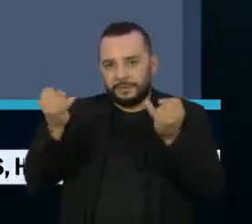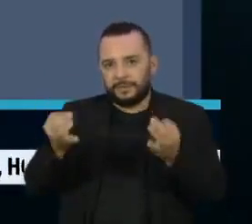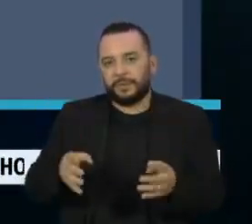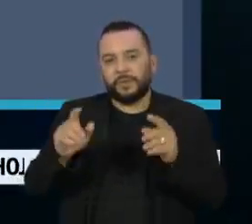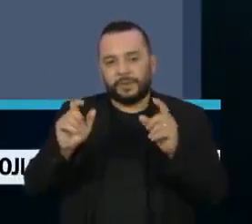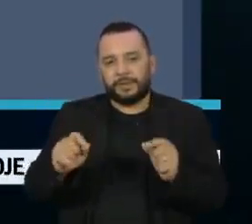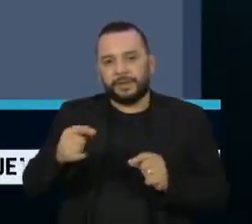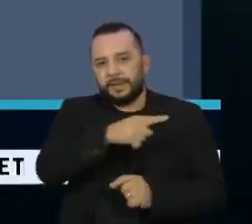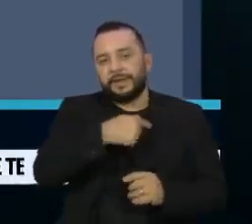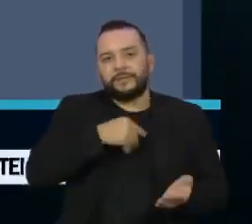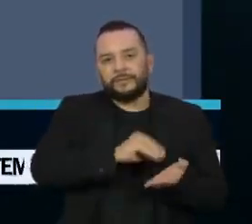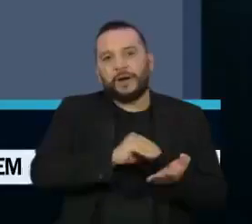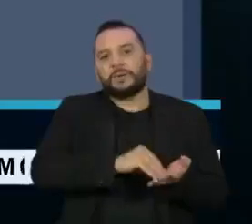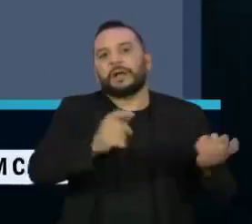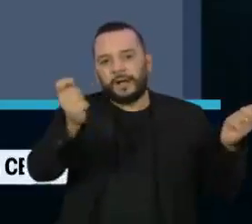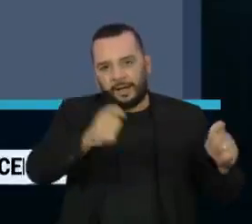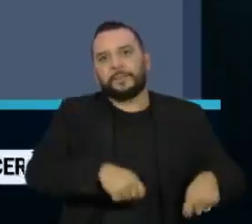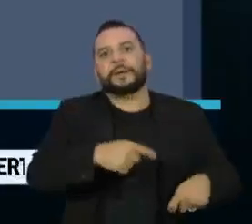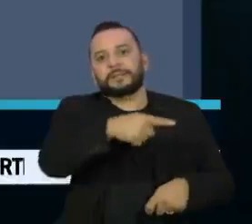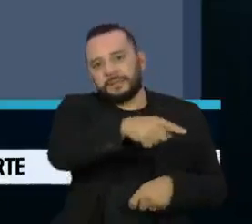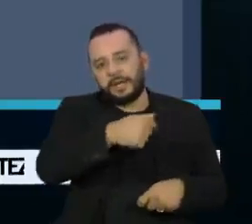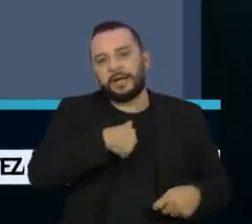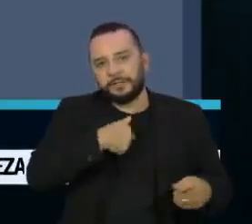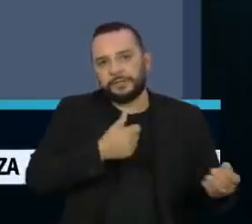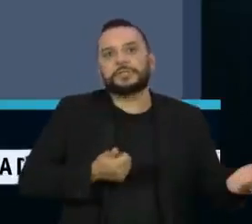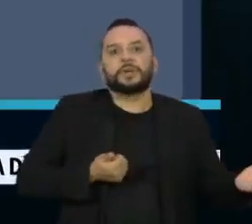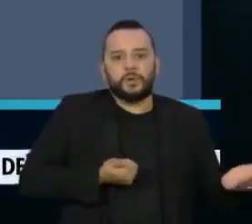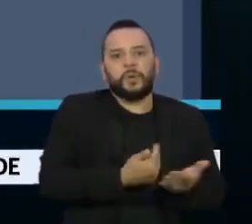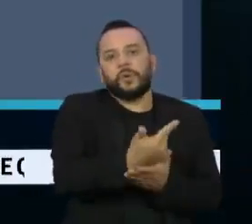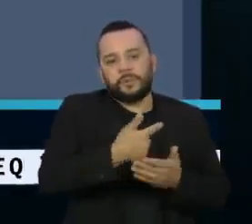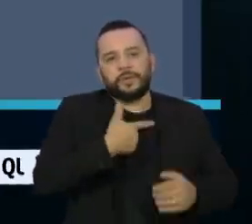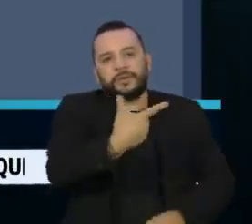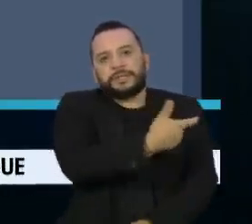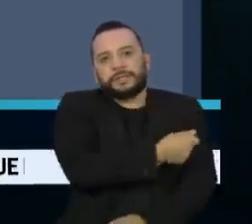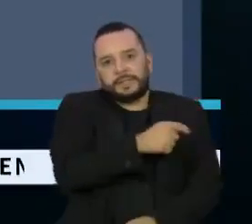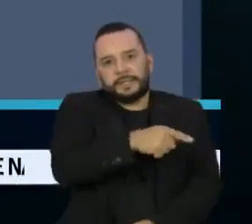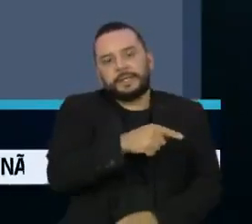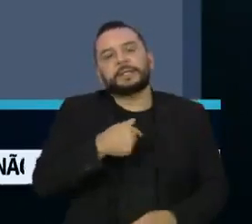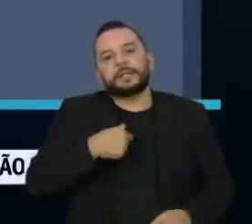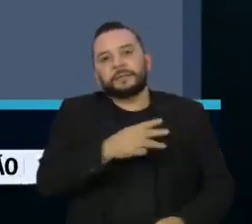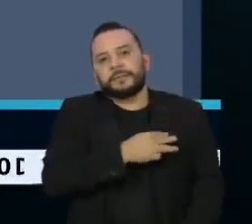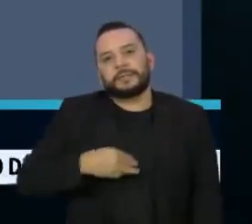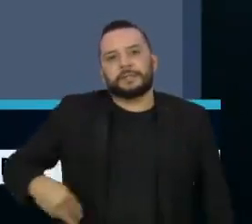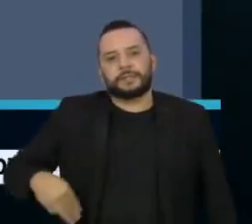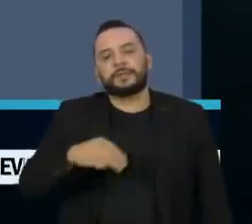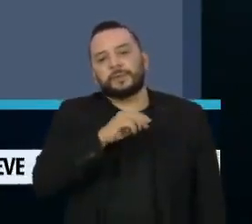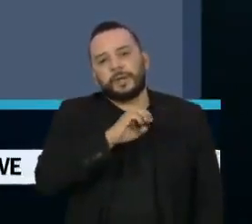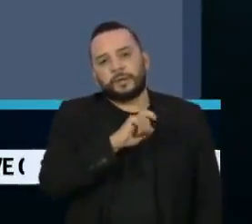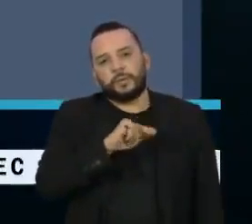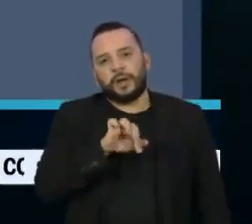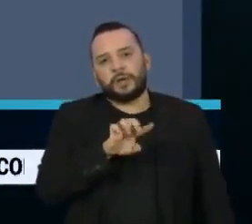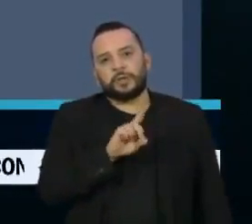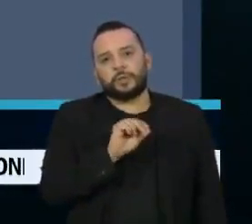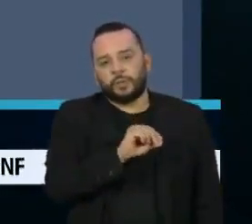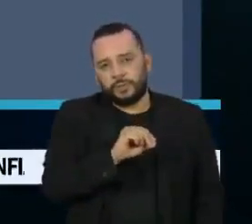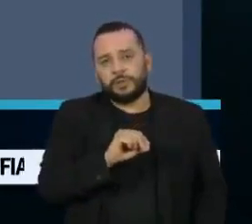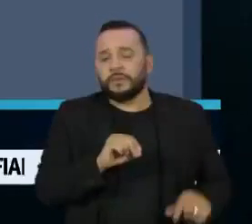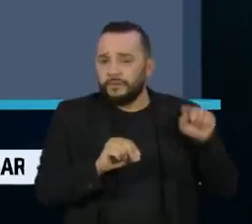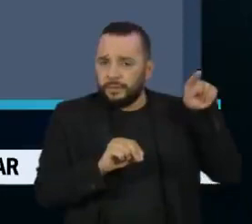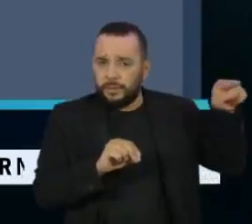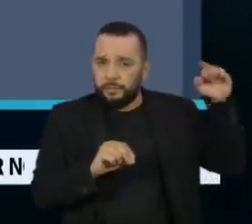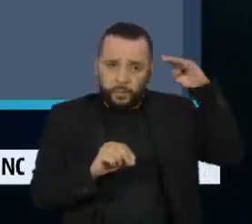incompetência e ineficiência na compra de vacinas por parte do então ministro Pazuello. E livrou o presidente